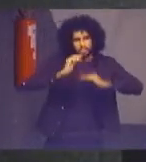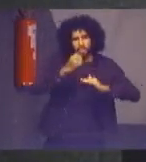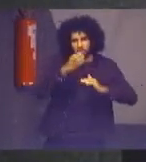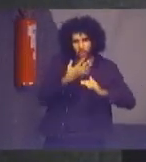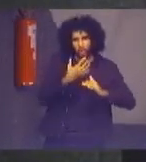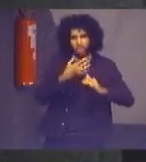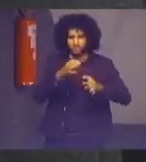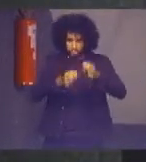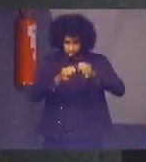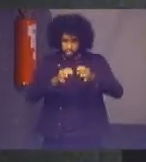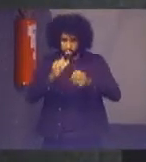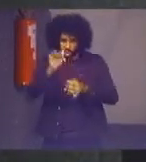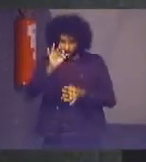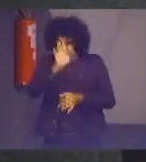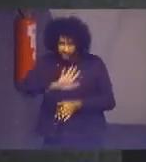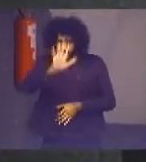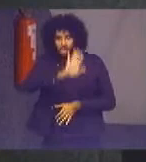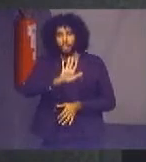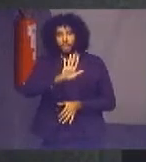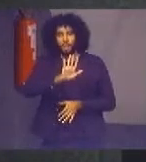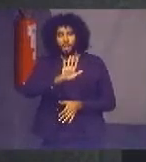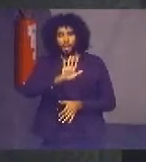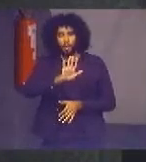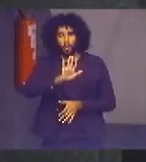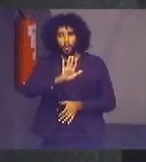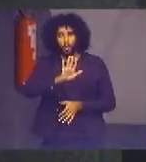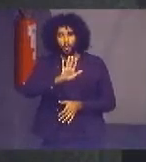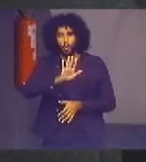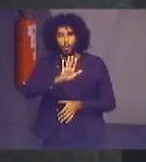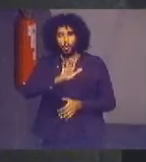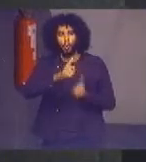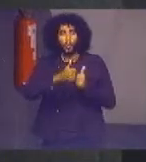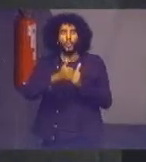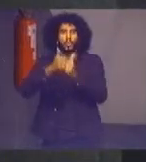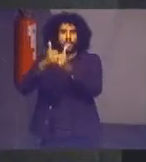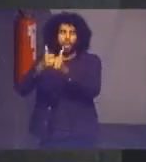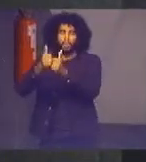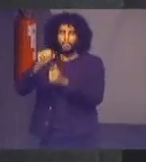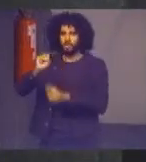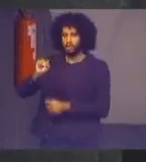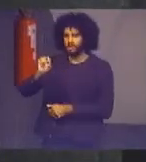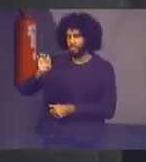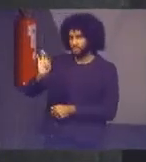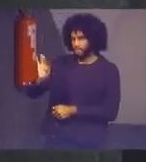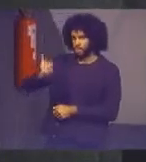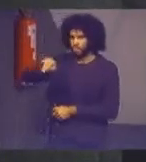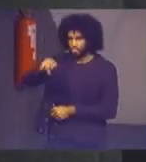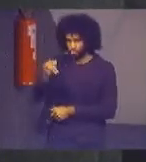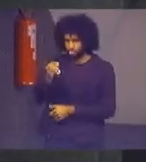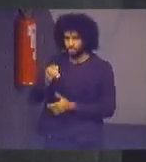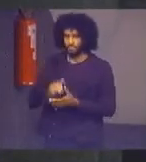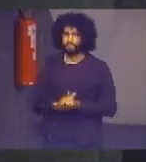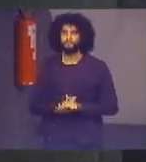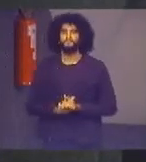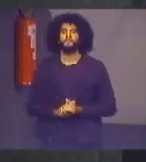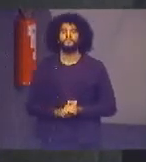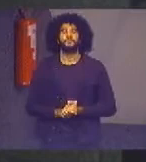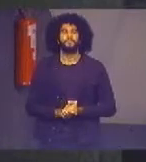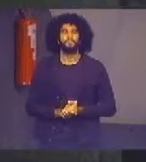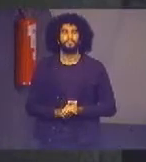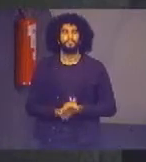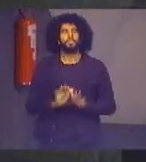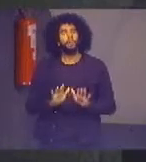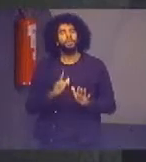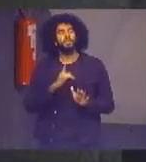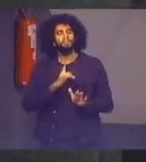federal capitaneada pelo superior tribunal de justiça nós temos preocupações